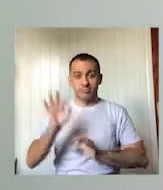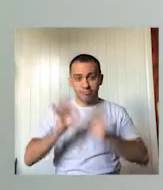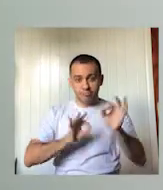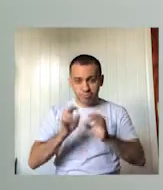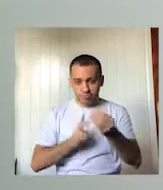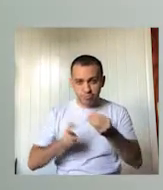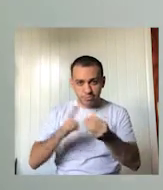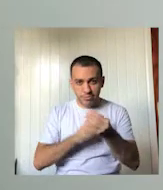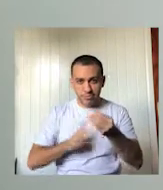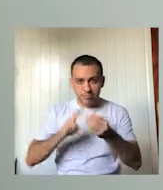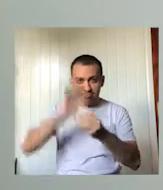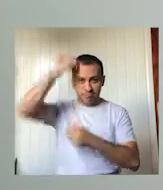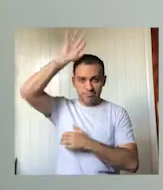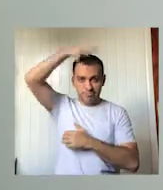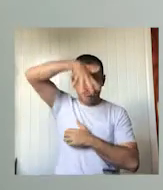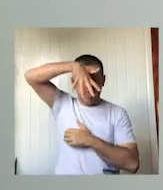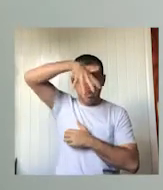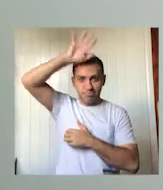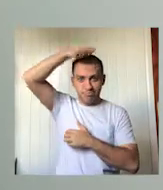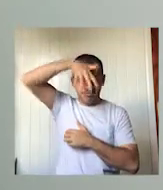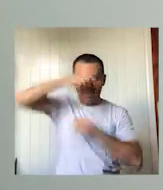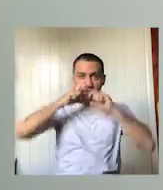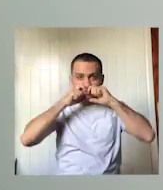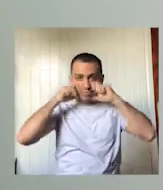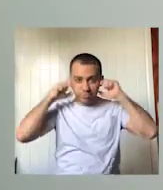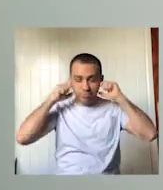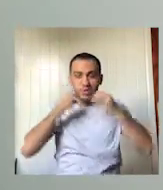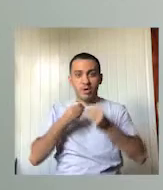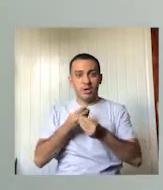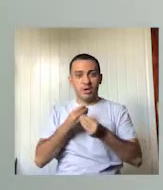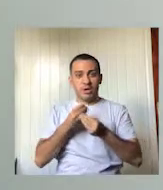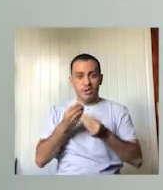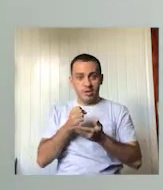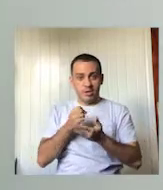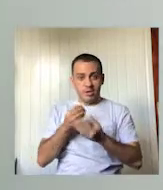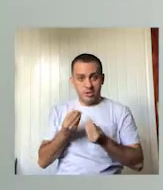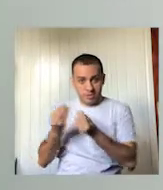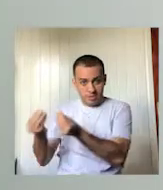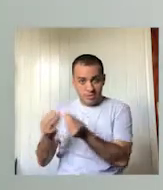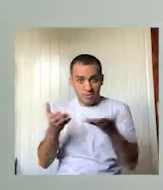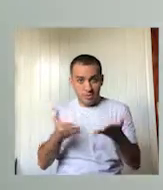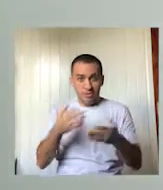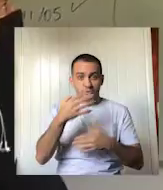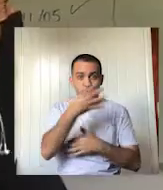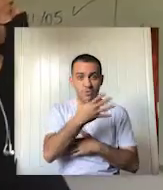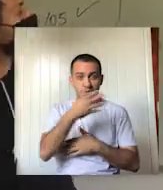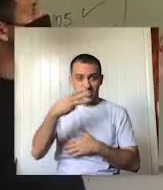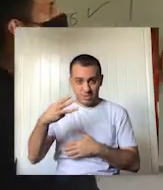continua. Foram entregues hoje 43 protetores ao Tribunal de Justiça